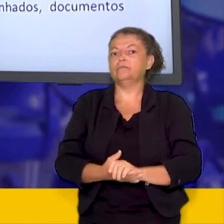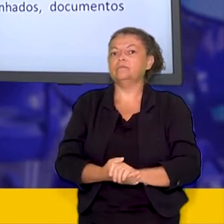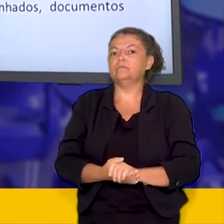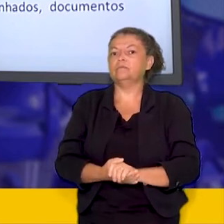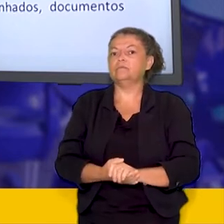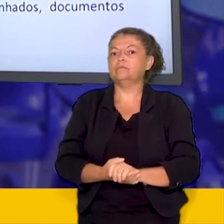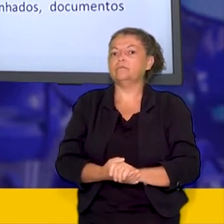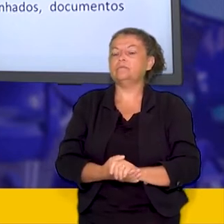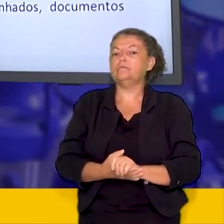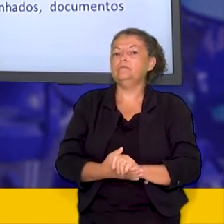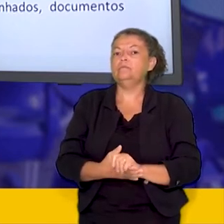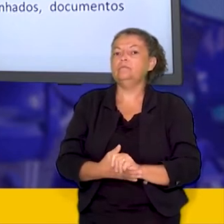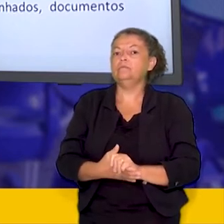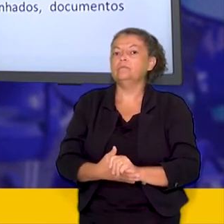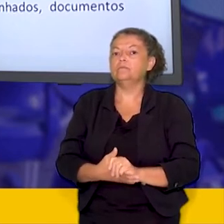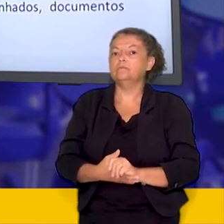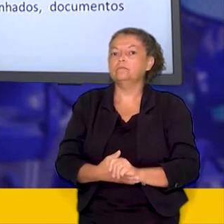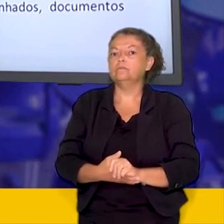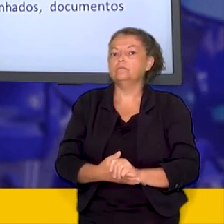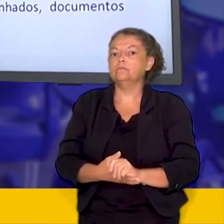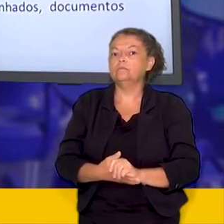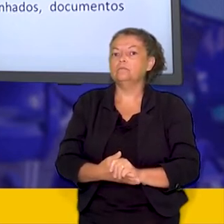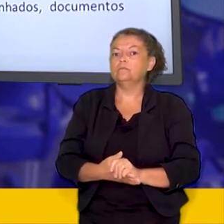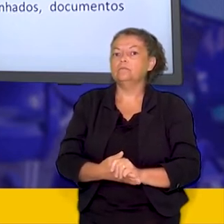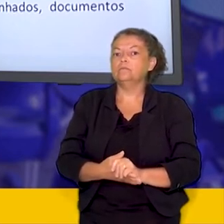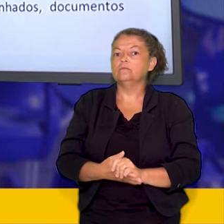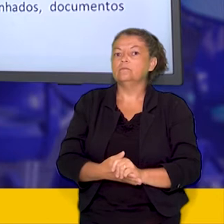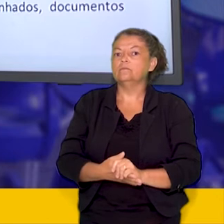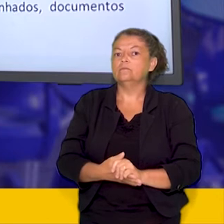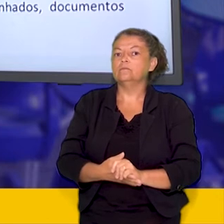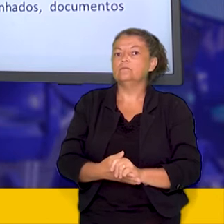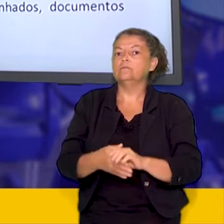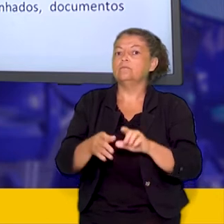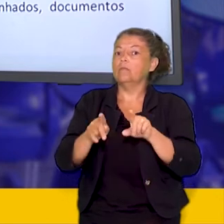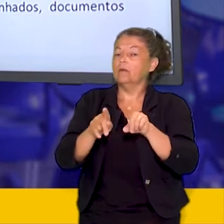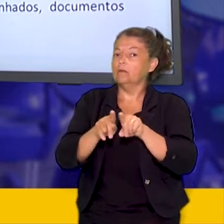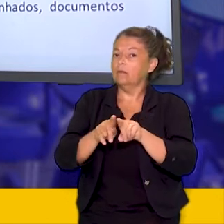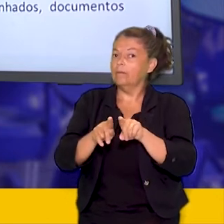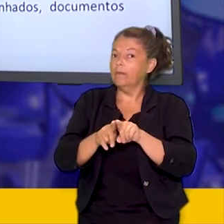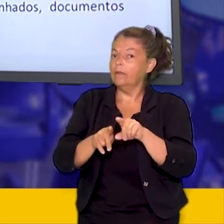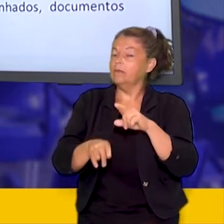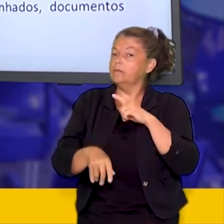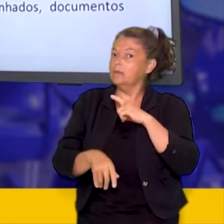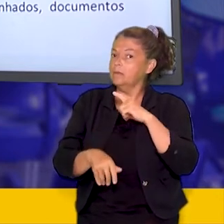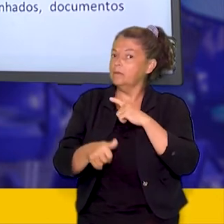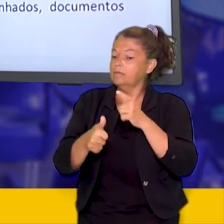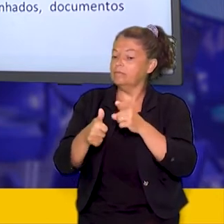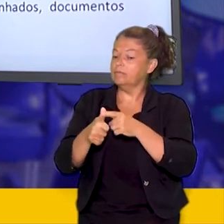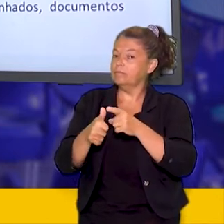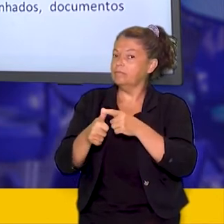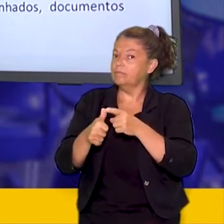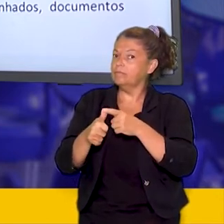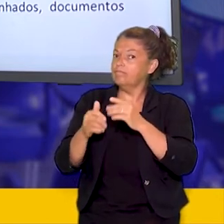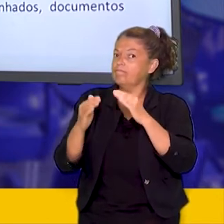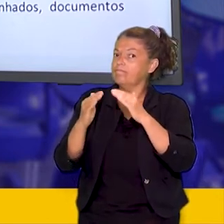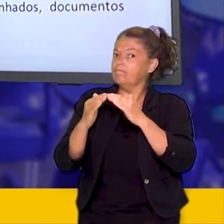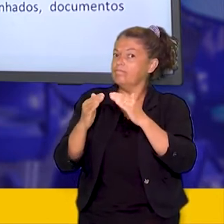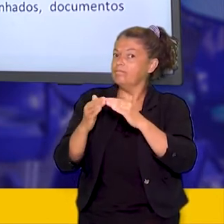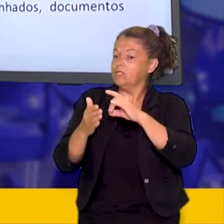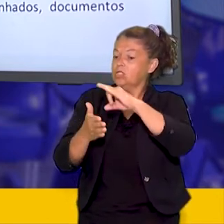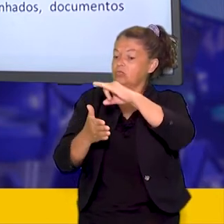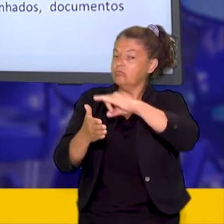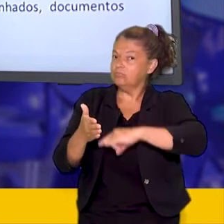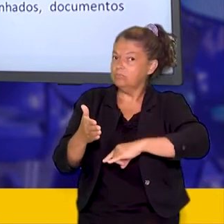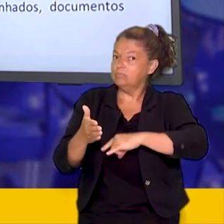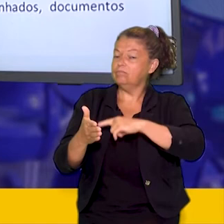É que conclui com os cartórios igualmente distribuídos os apadrinhados,